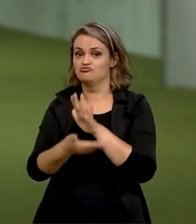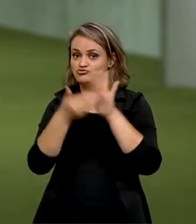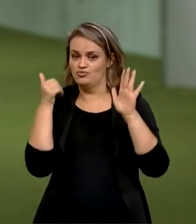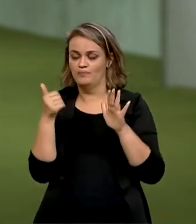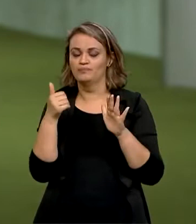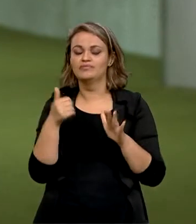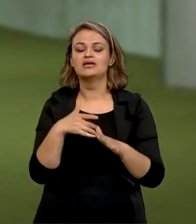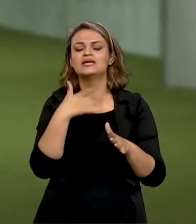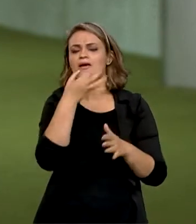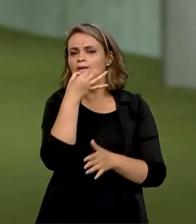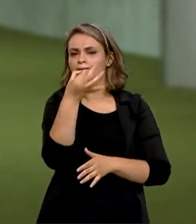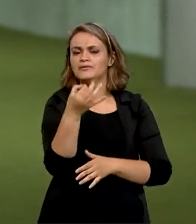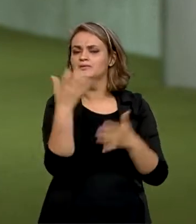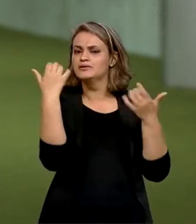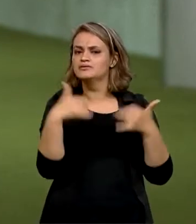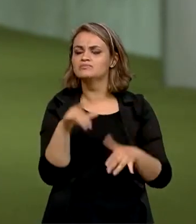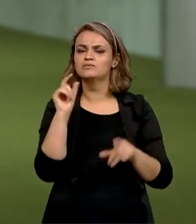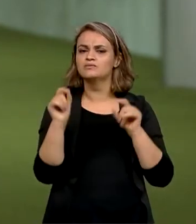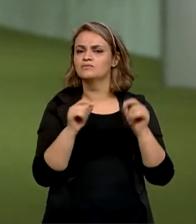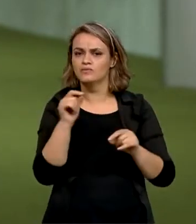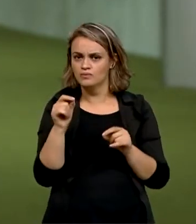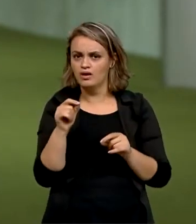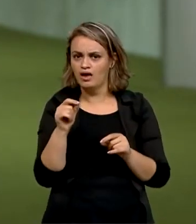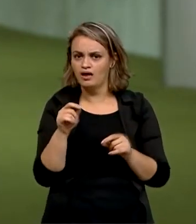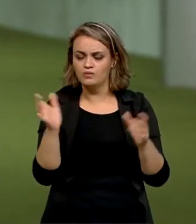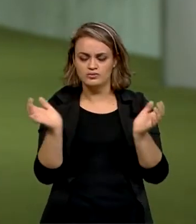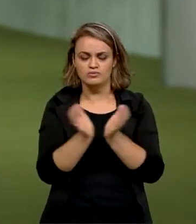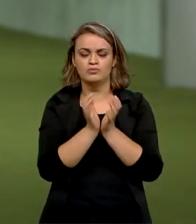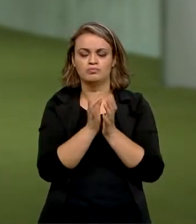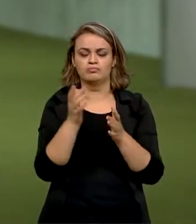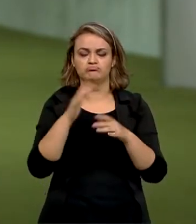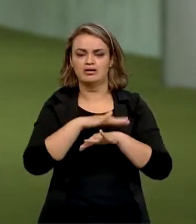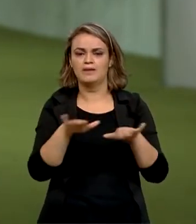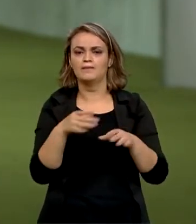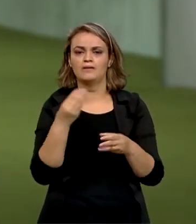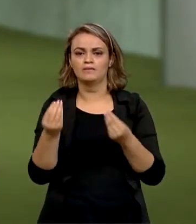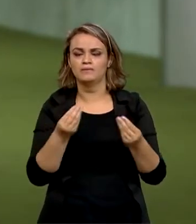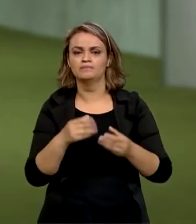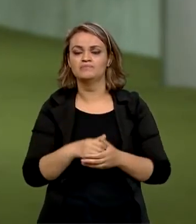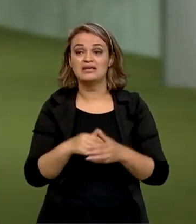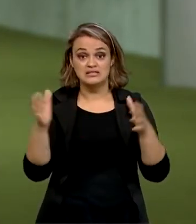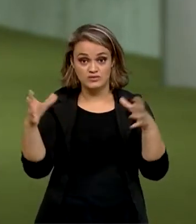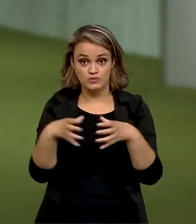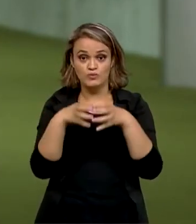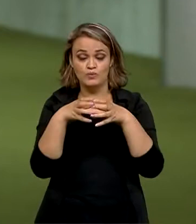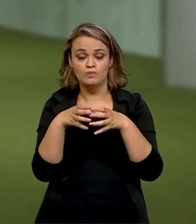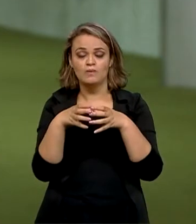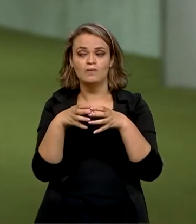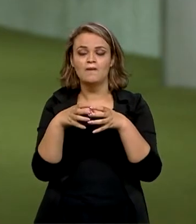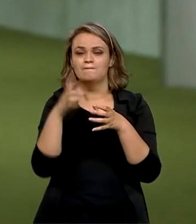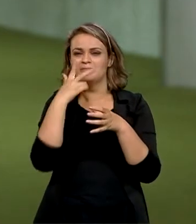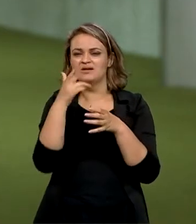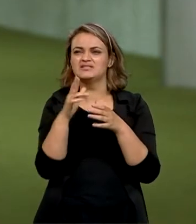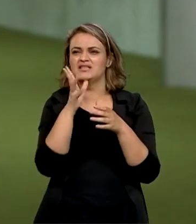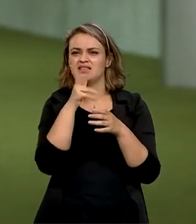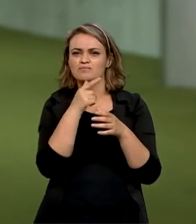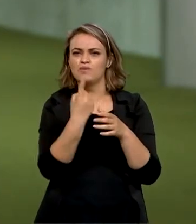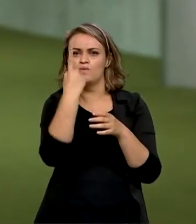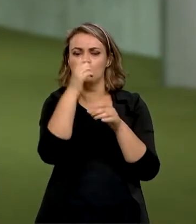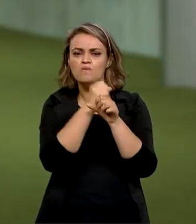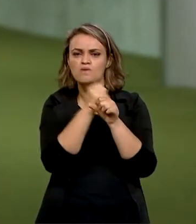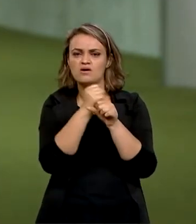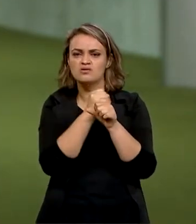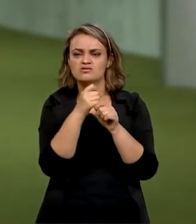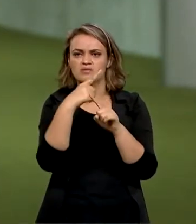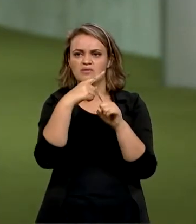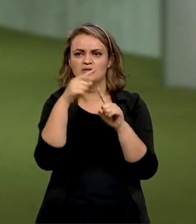Câmara. E o argumento de Lira para acabar com o colegiado é o de que essa comissão teria ultrapassado em um ano e meio o prazo legal